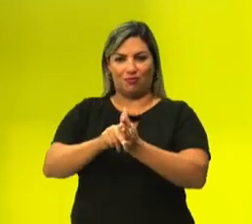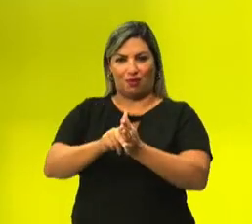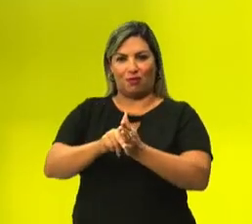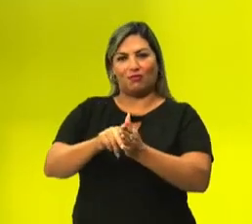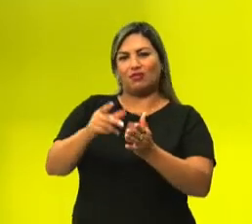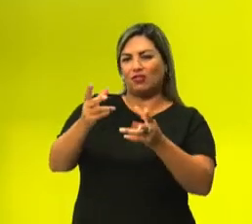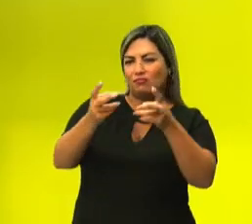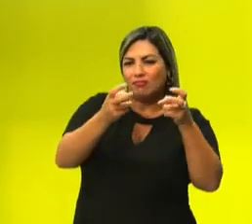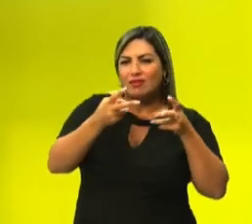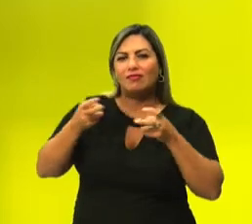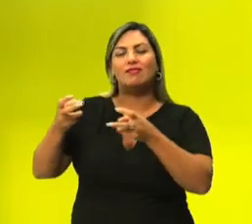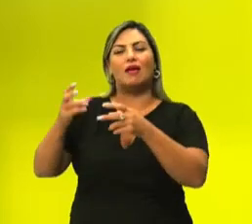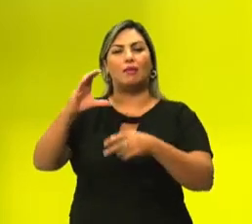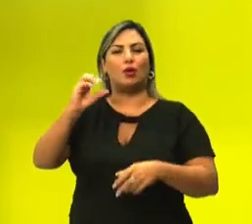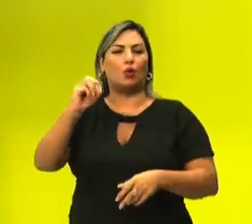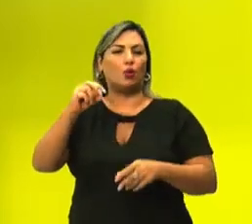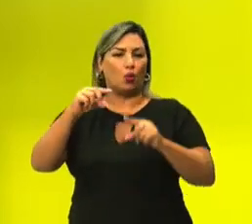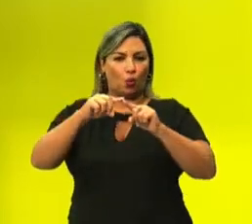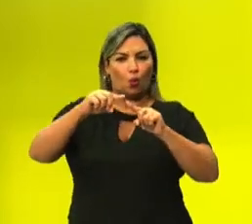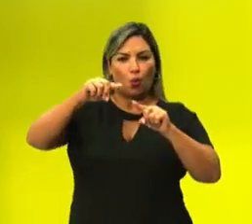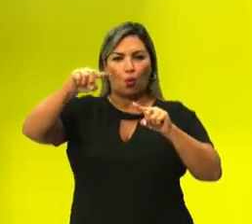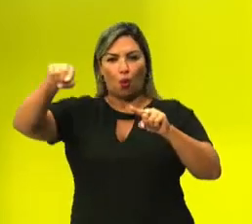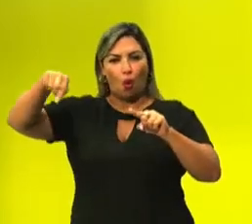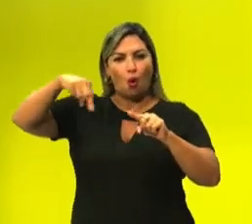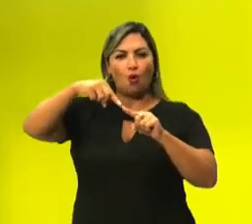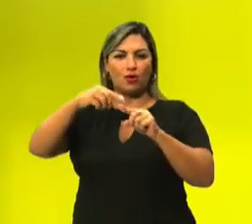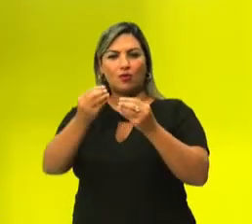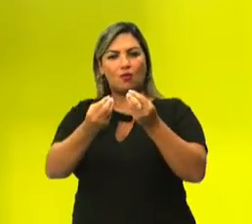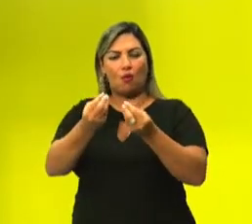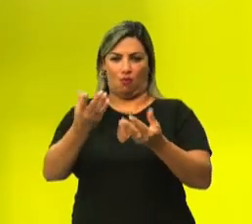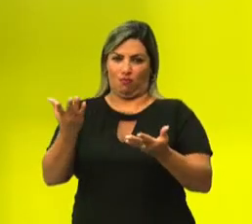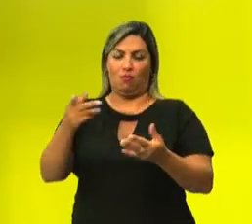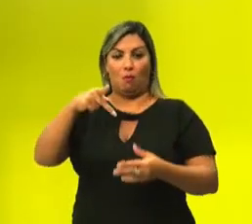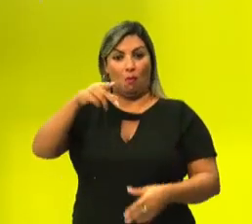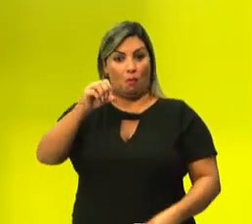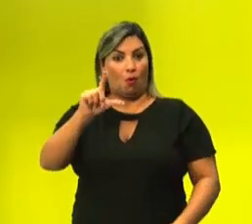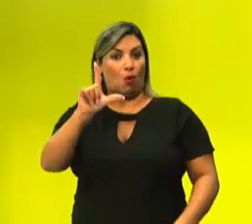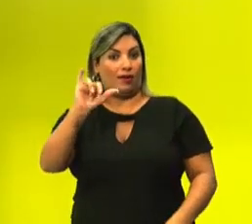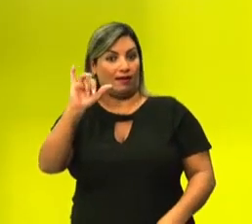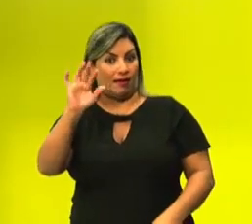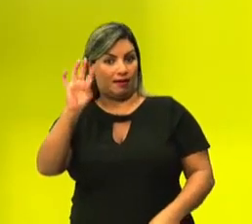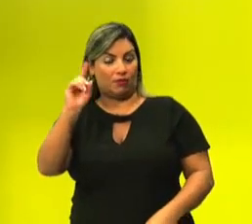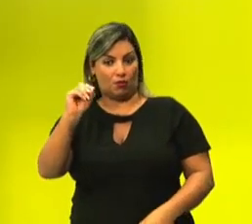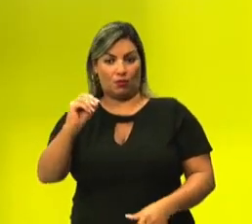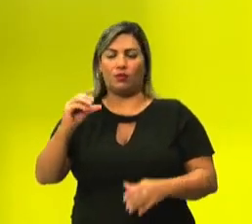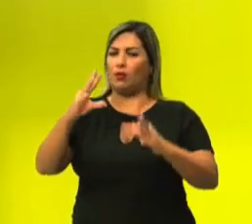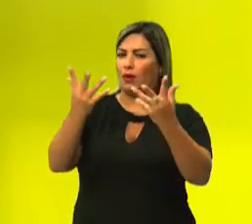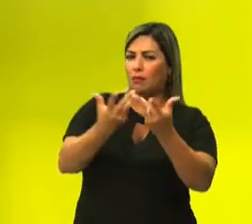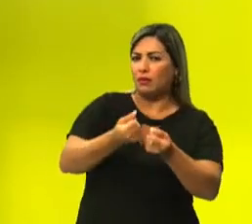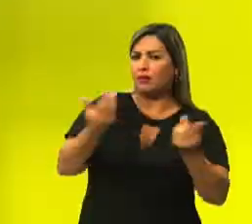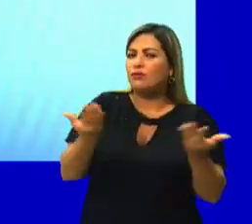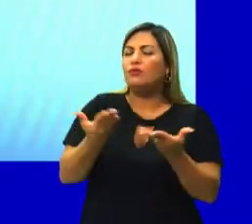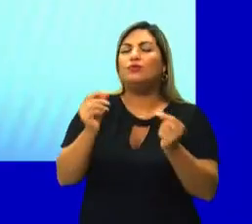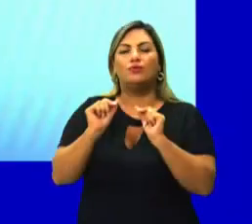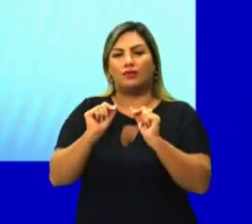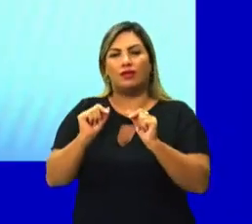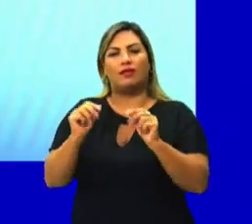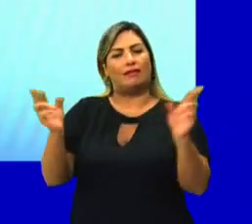interpreta essas planificações e o que é esse ato de planificar um poliedro, né? Vamos lá, então a habilidade de hoje é a seguinte,